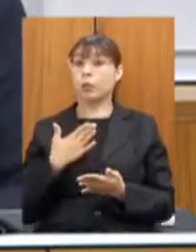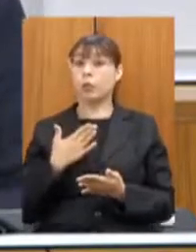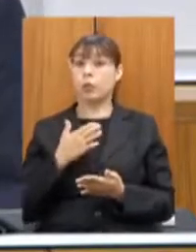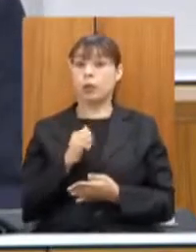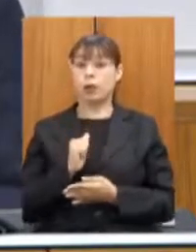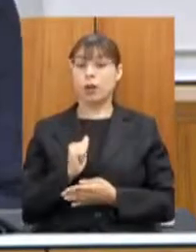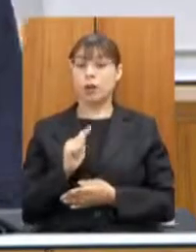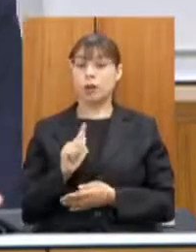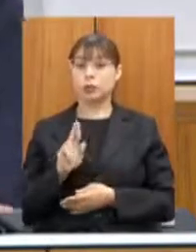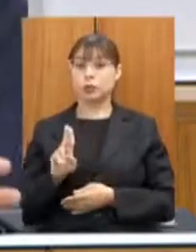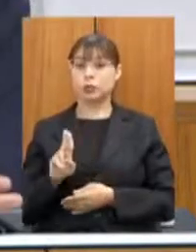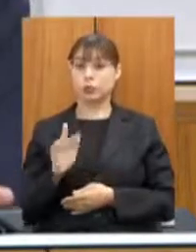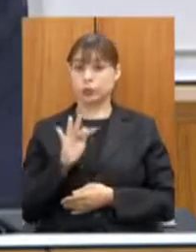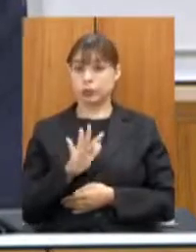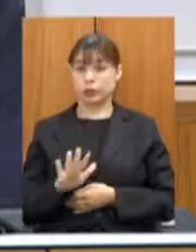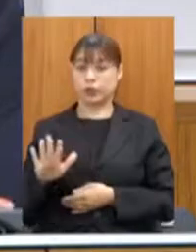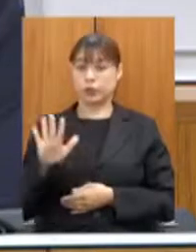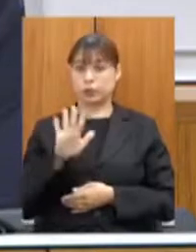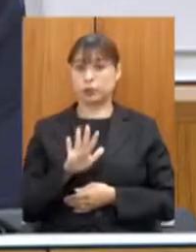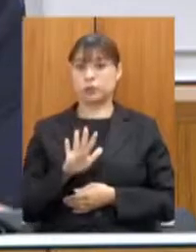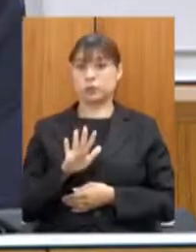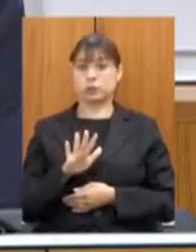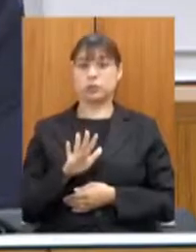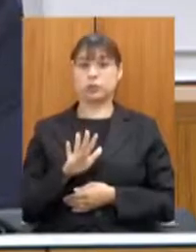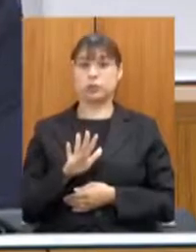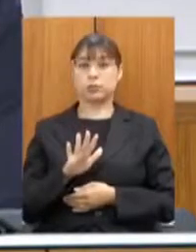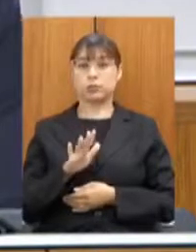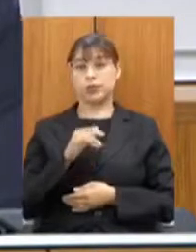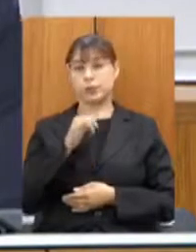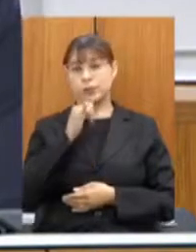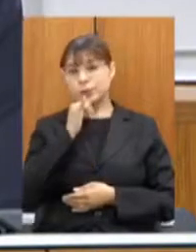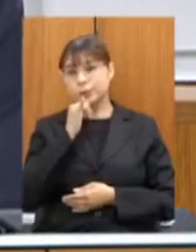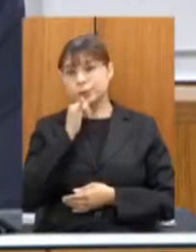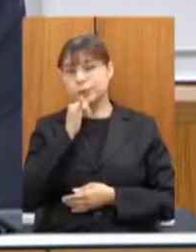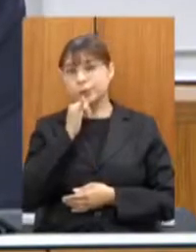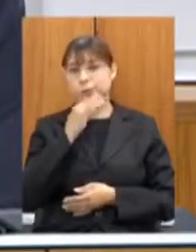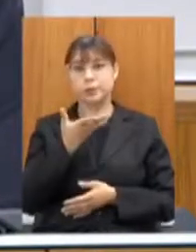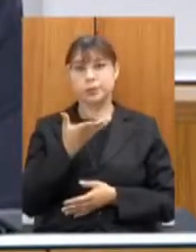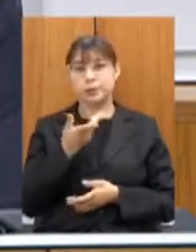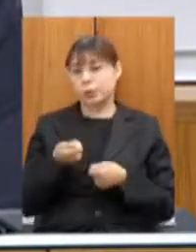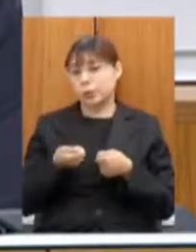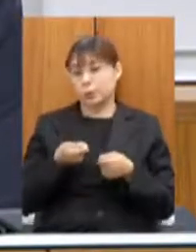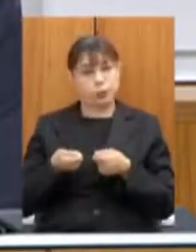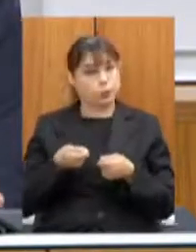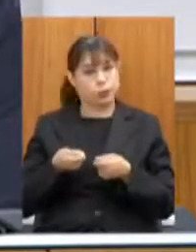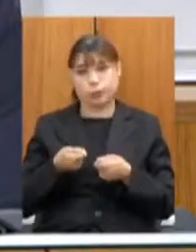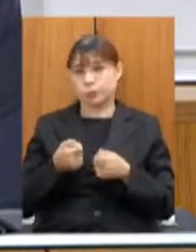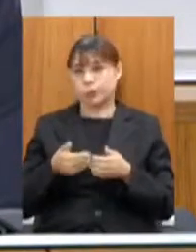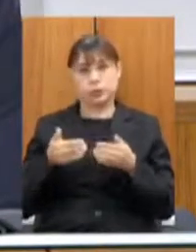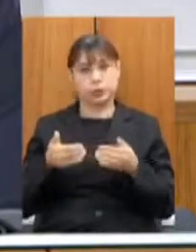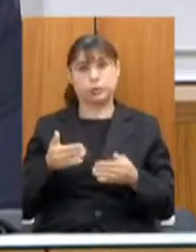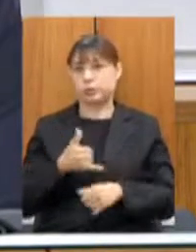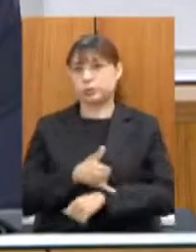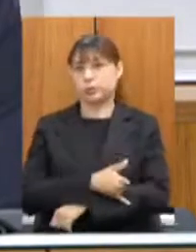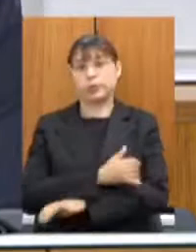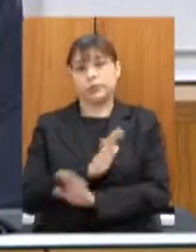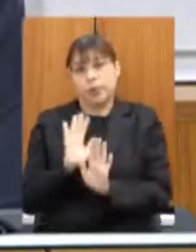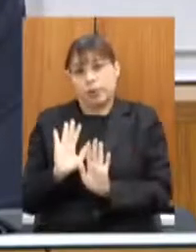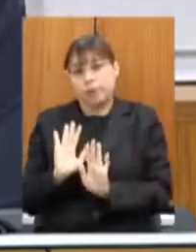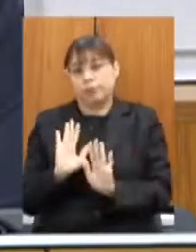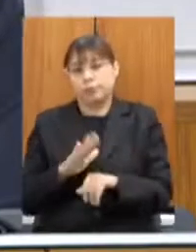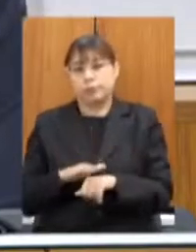AGU Federal isso infelizmente inclusive fora do controle do Ministério da Infraestrutura mas um posicionamento das